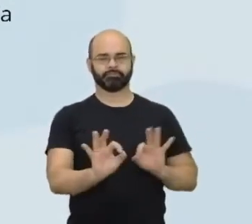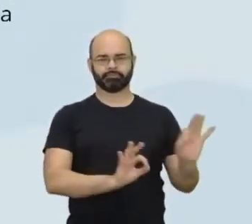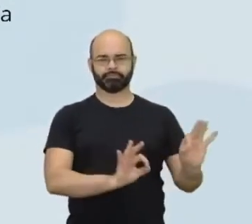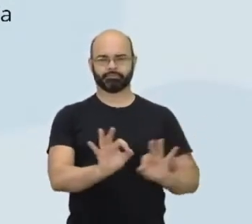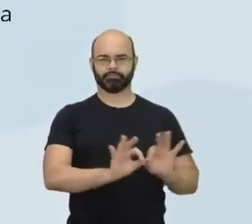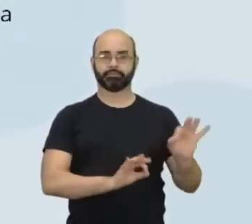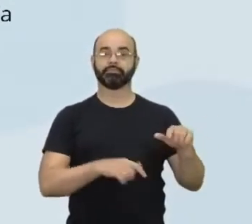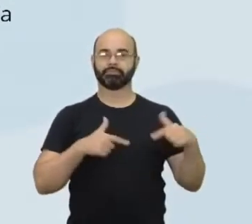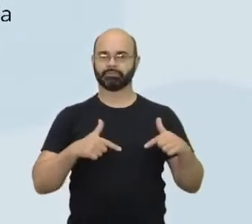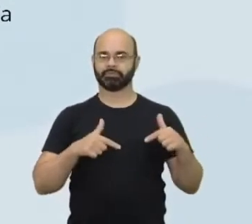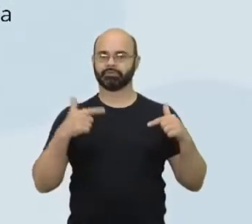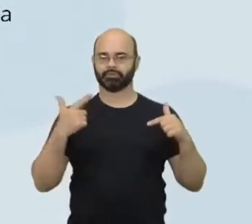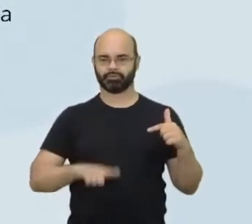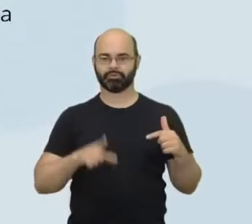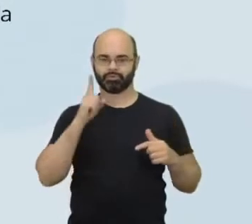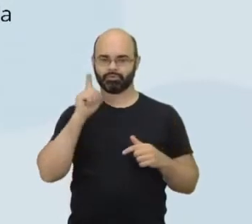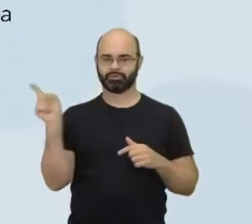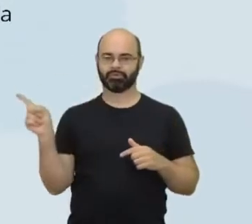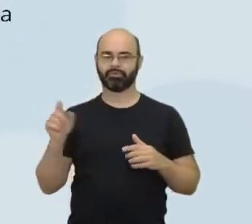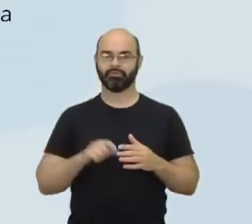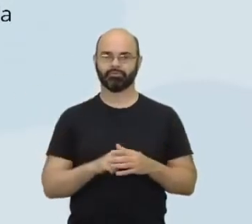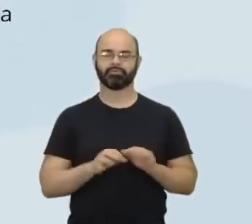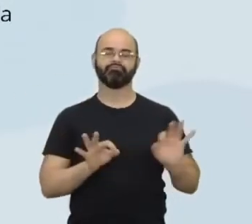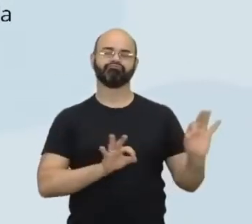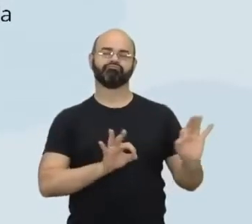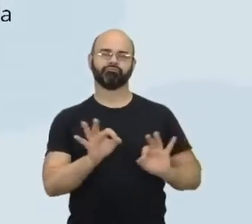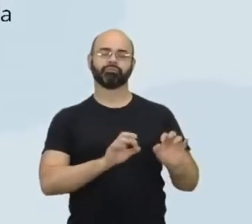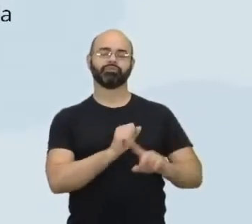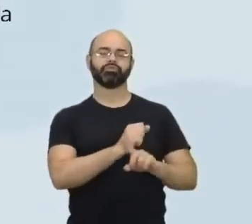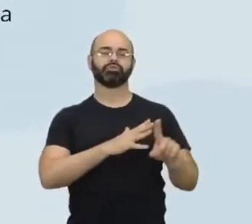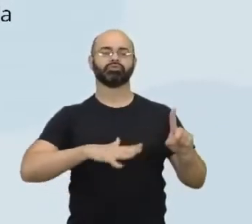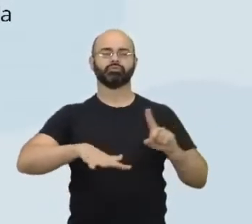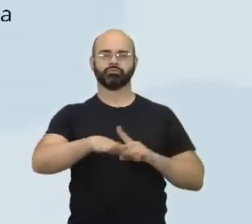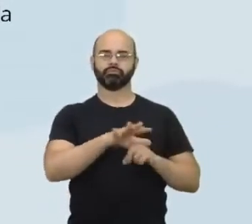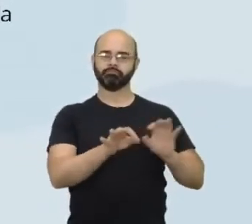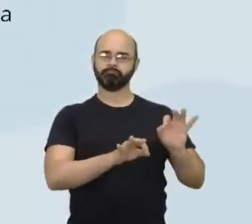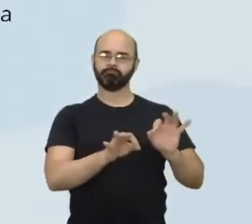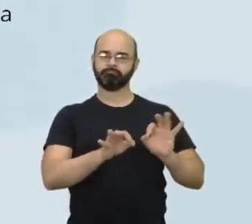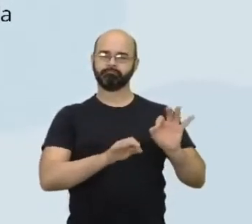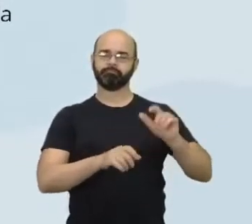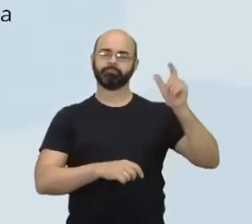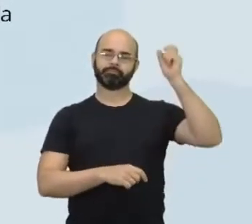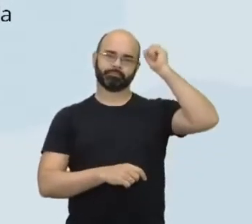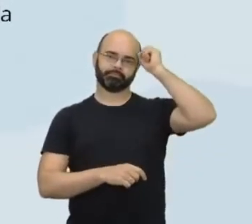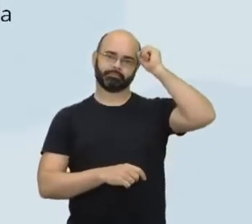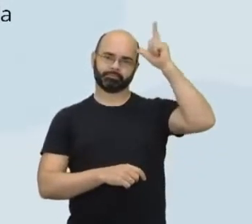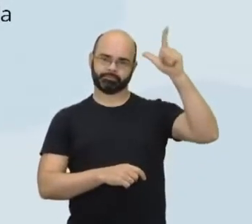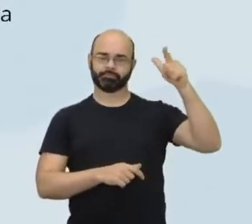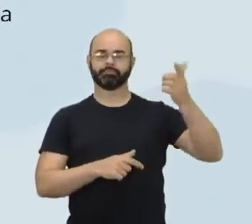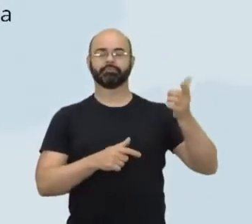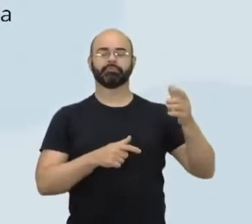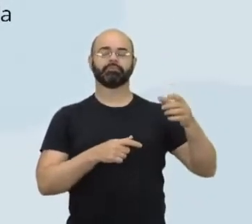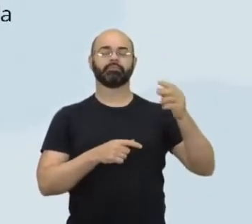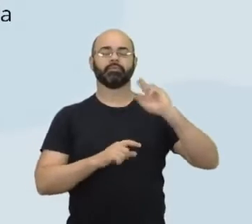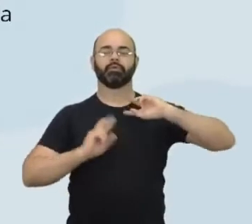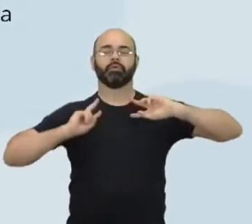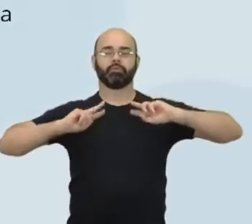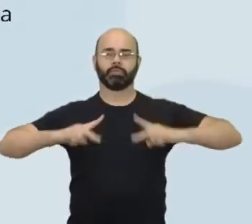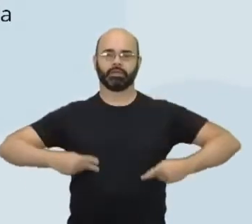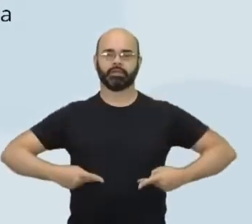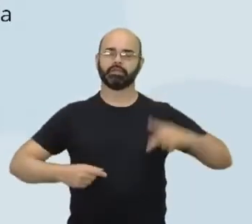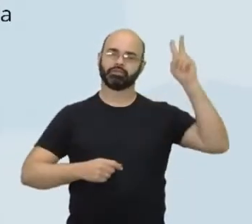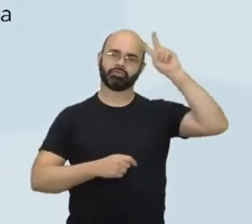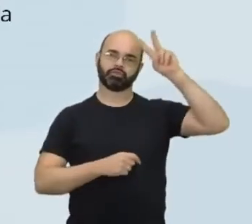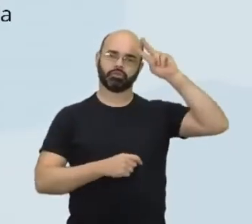trabalho de novo, né? E da organização social e cultural da humanidade ao longo da sua história.